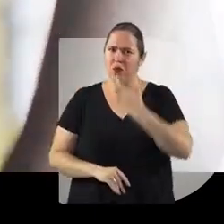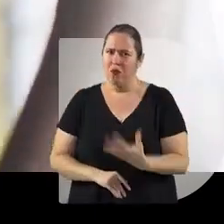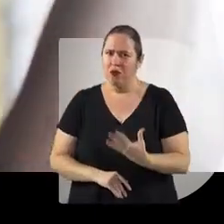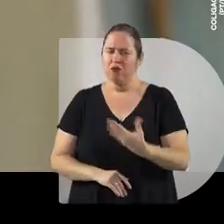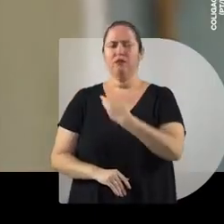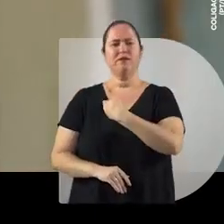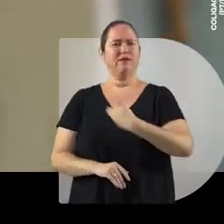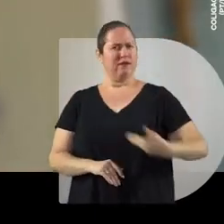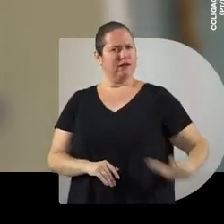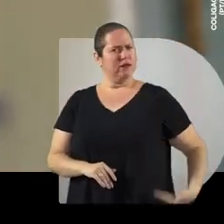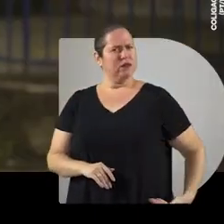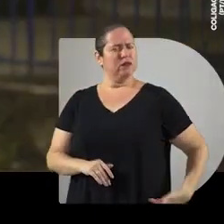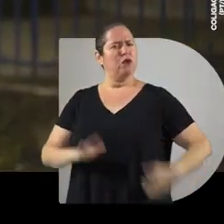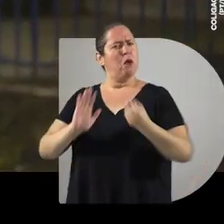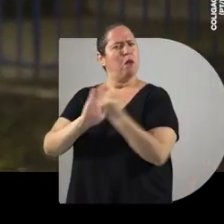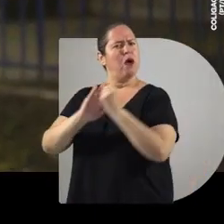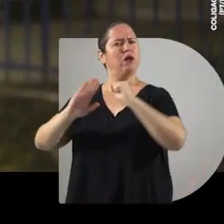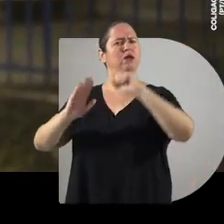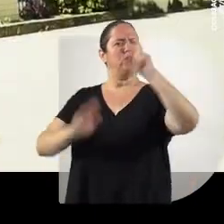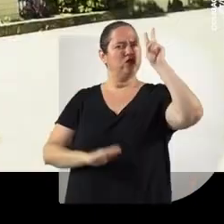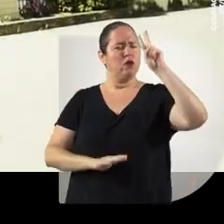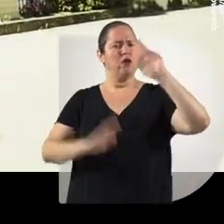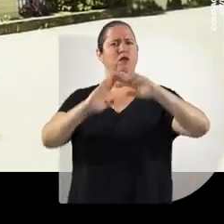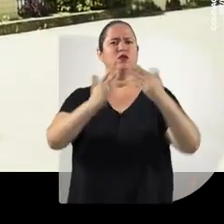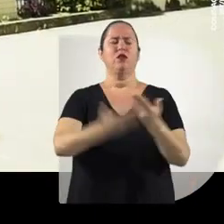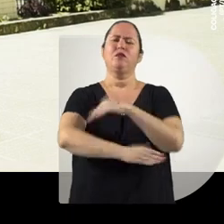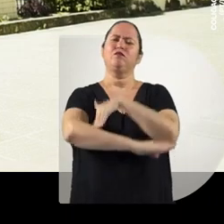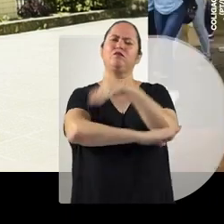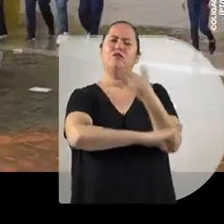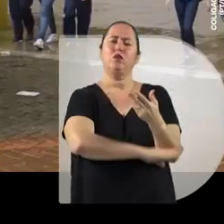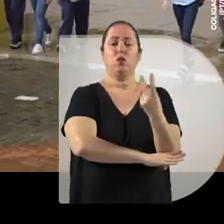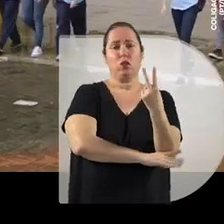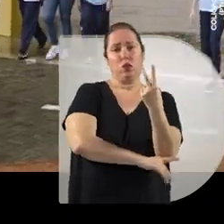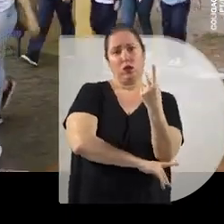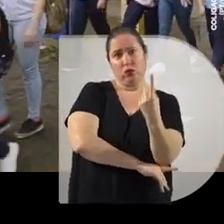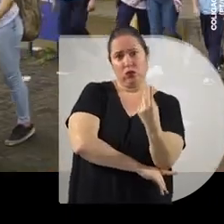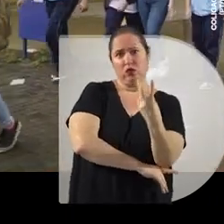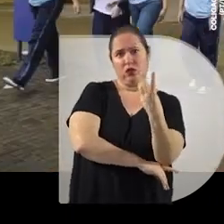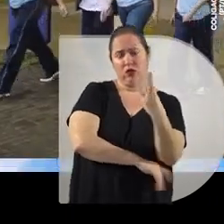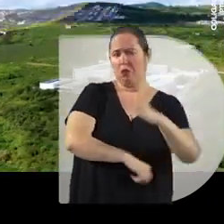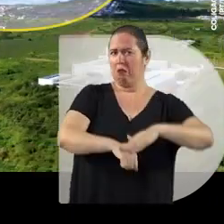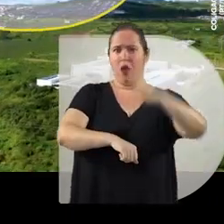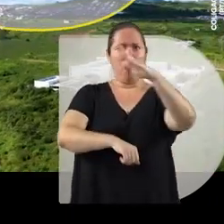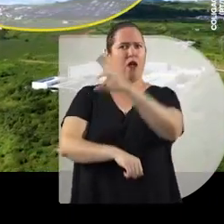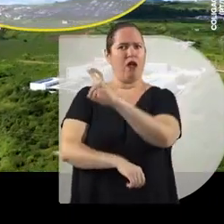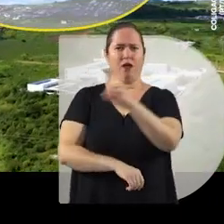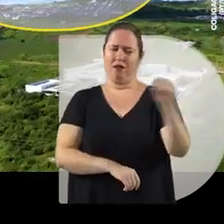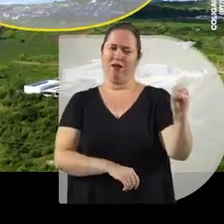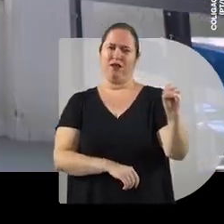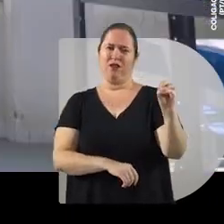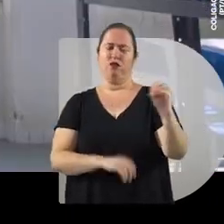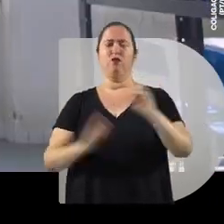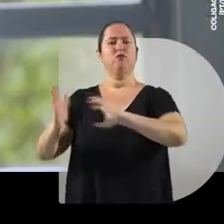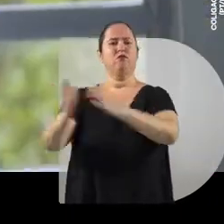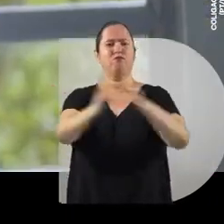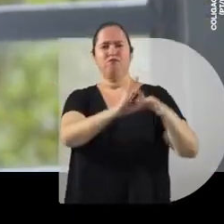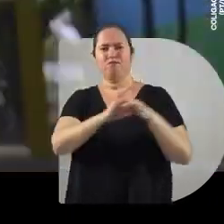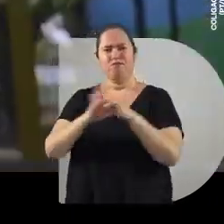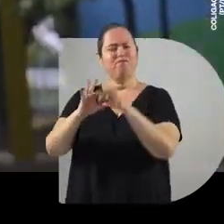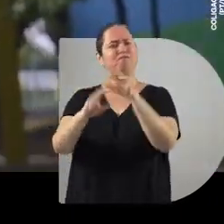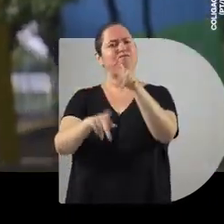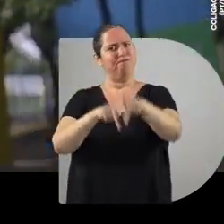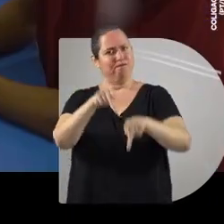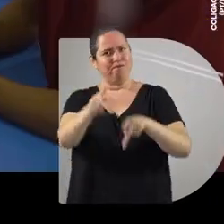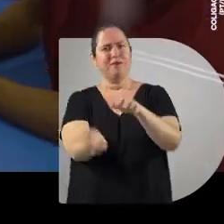de alguém. Quando é o governo, legado pode ser uma escola em tempo integral ou duas, três, mais de 500, como a Frente